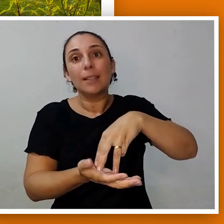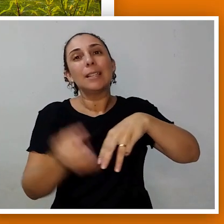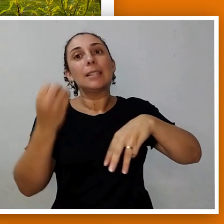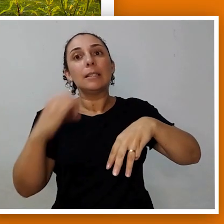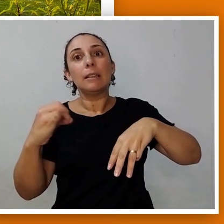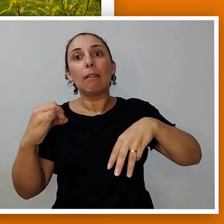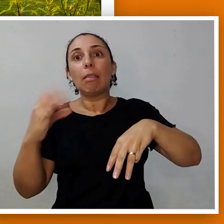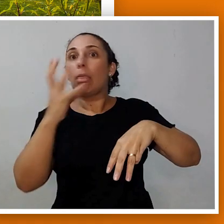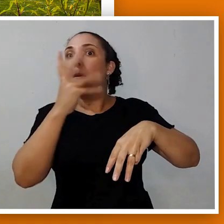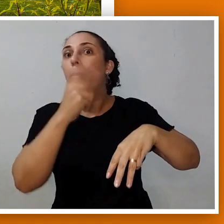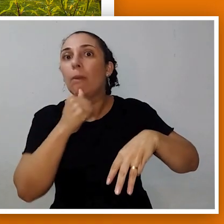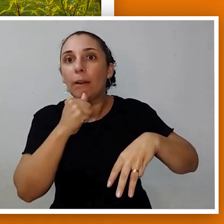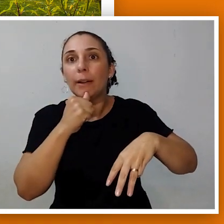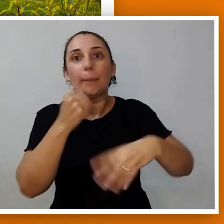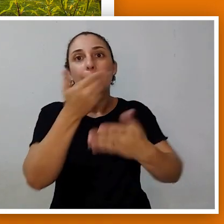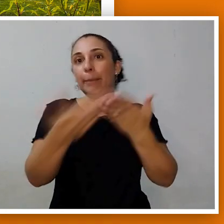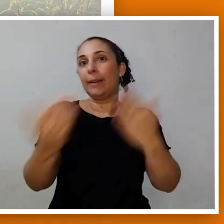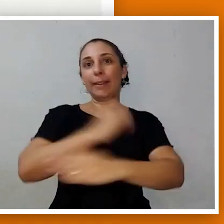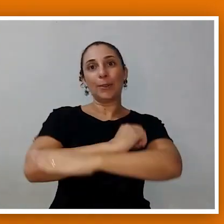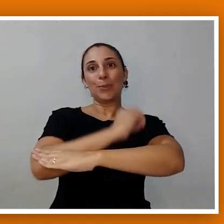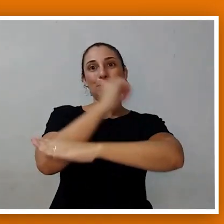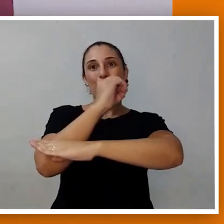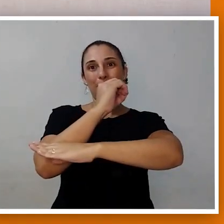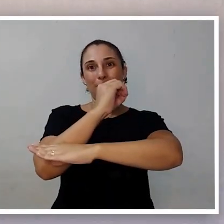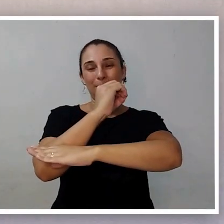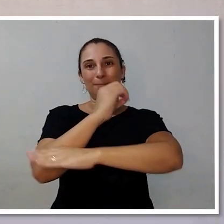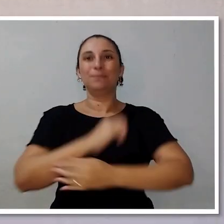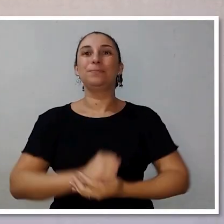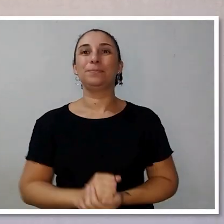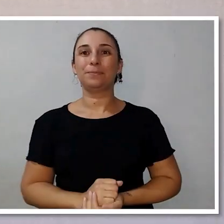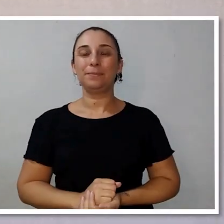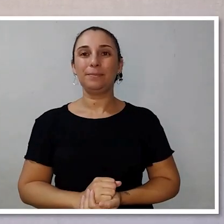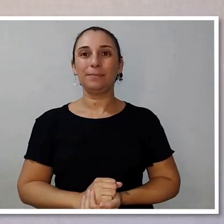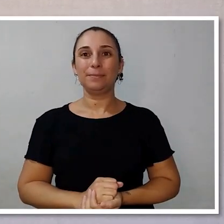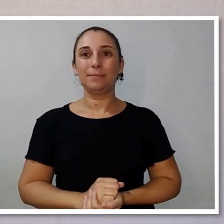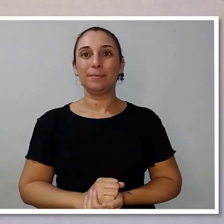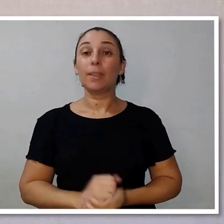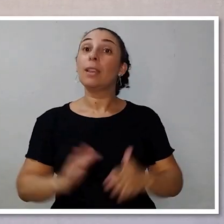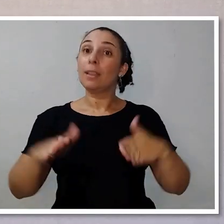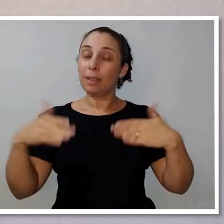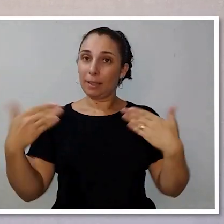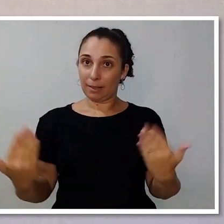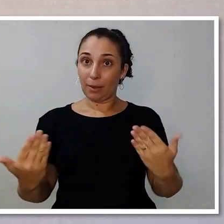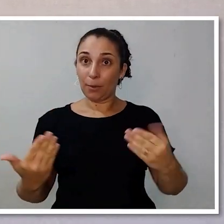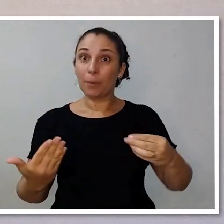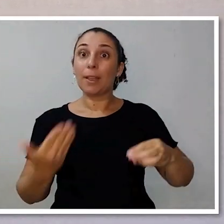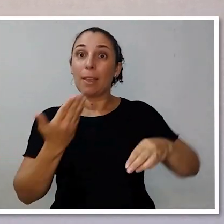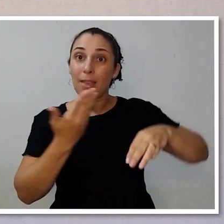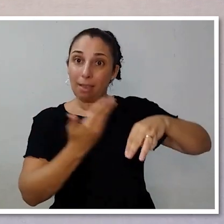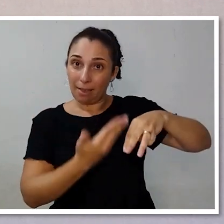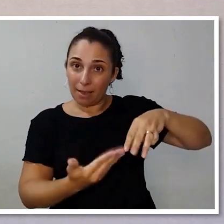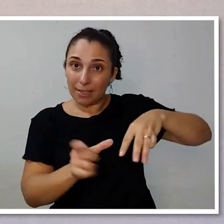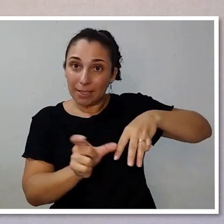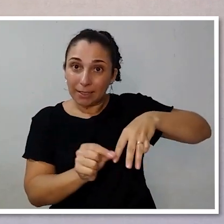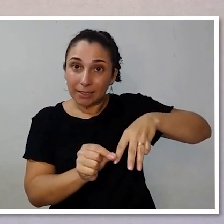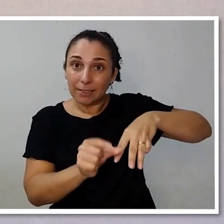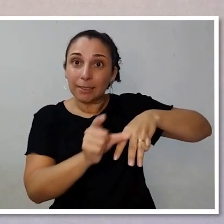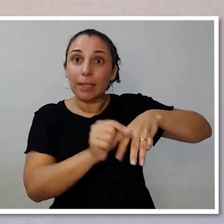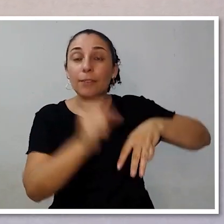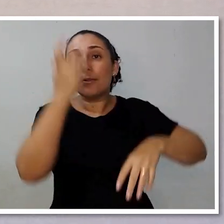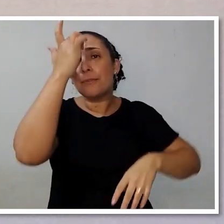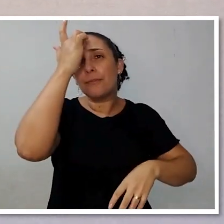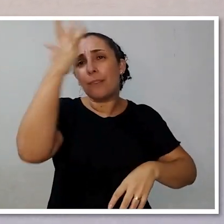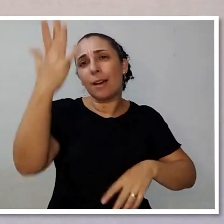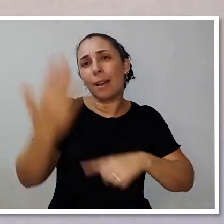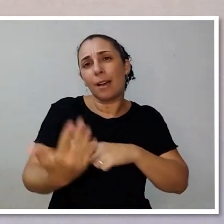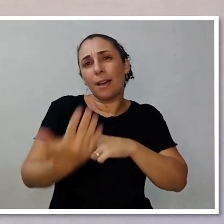de montagem rápida, certamente eu não conseguiria fazer essa foto. Então, esse tipo de trava aqui, eu consigo soltar